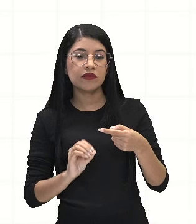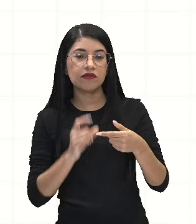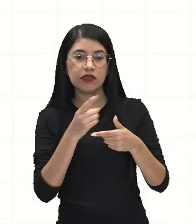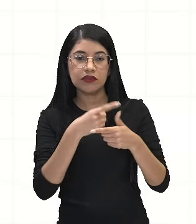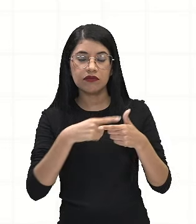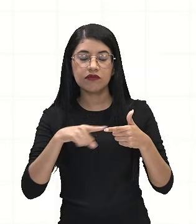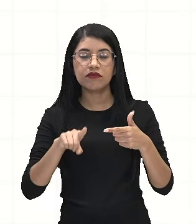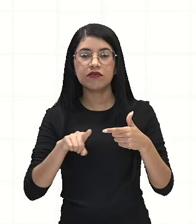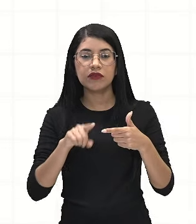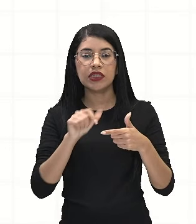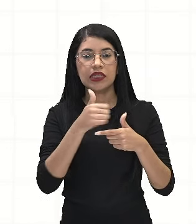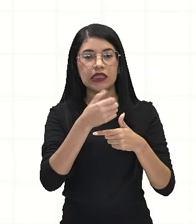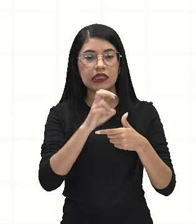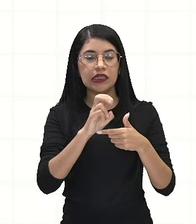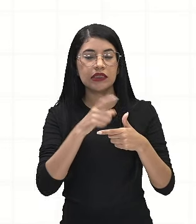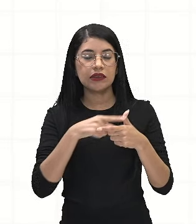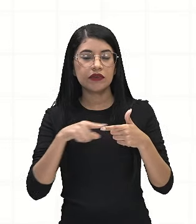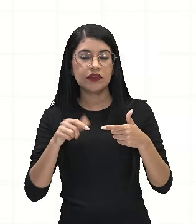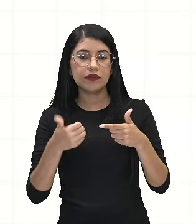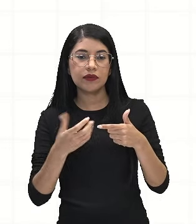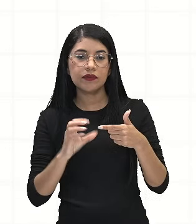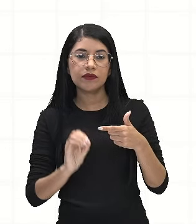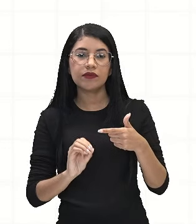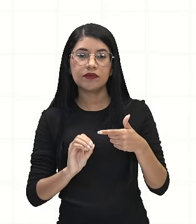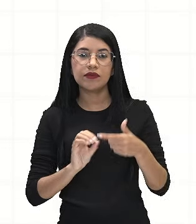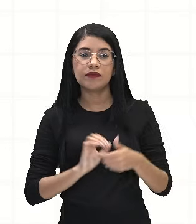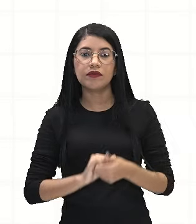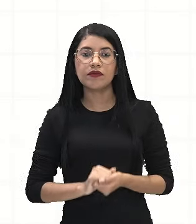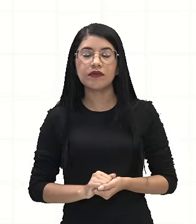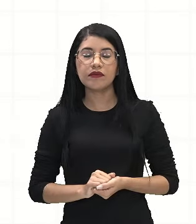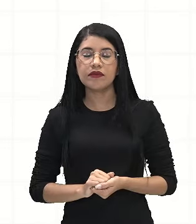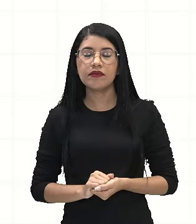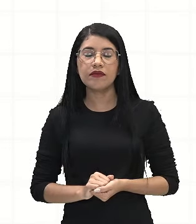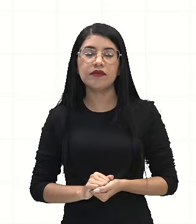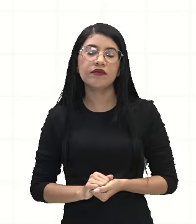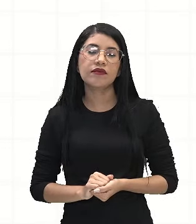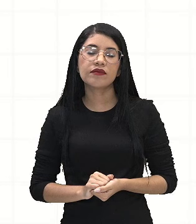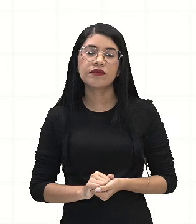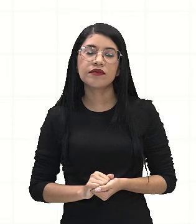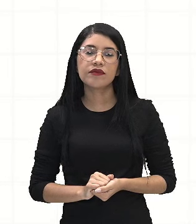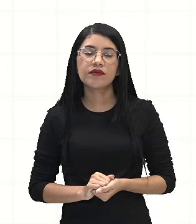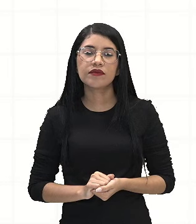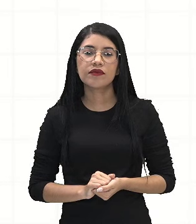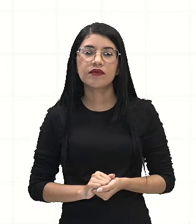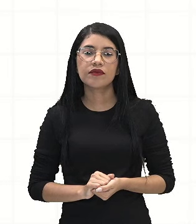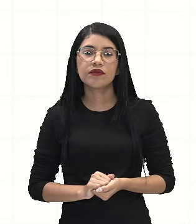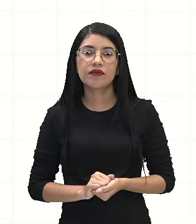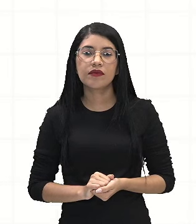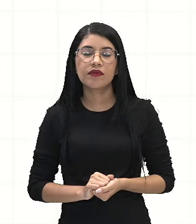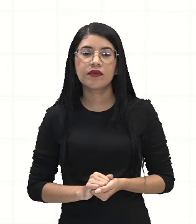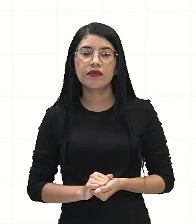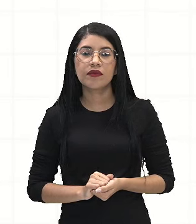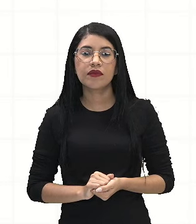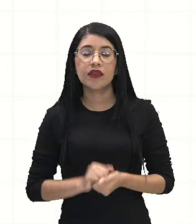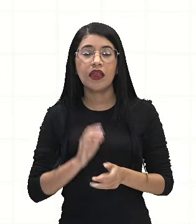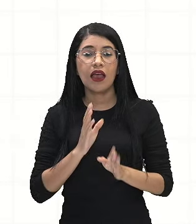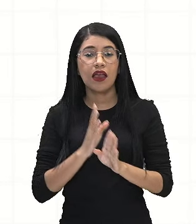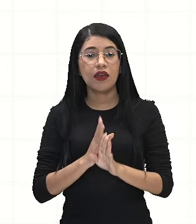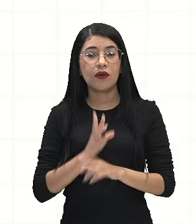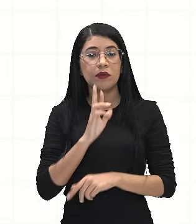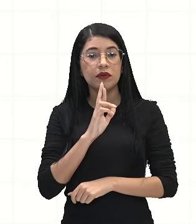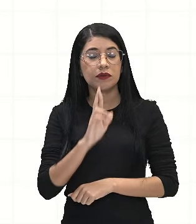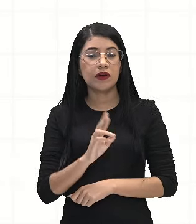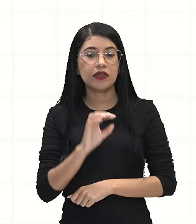nossa fração. A nossa fração é uma divisão, né? Então, fazendo essa divisão de 15 por 20, a gente vai chegar num resultado aqui de